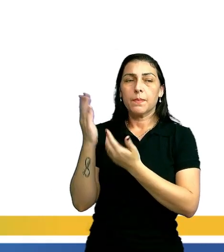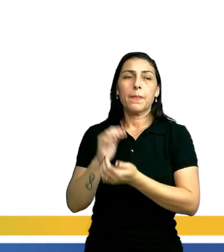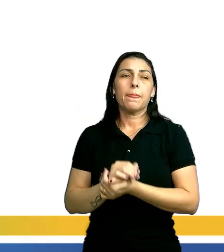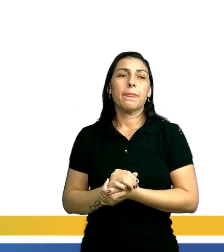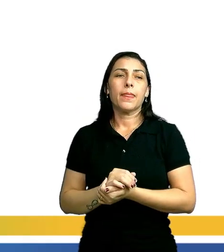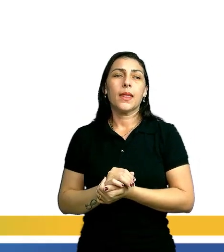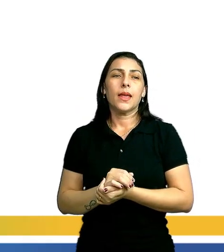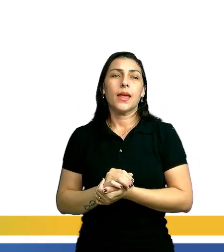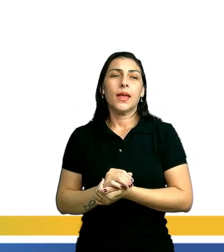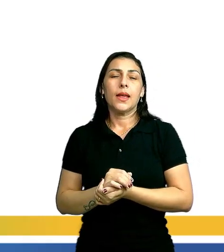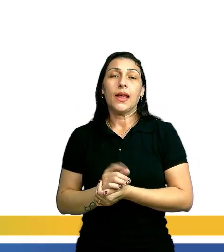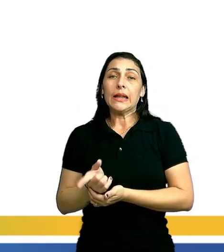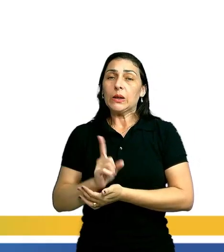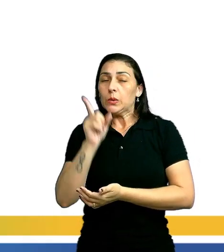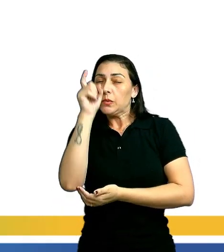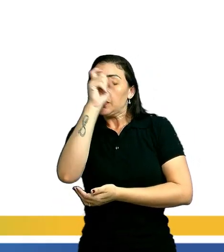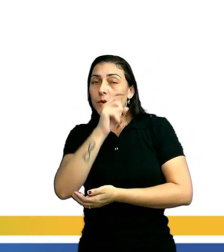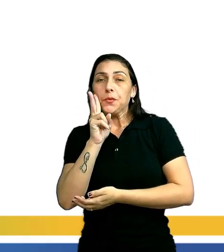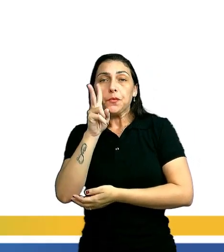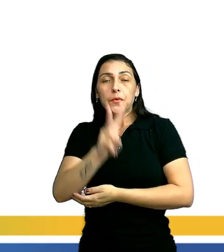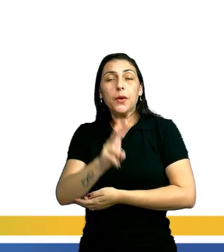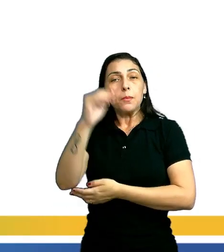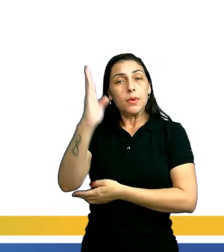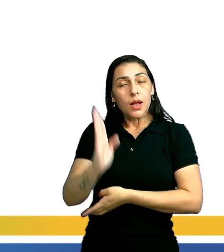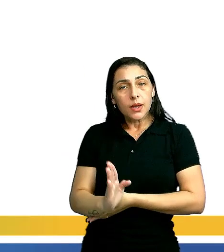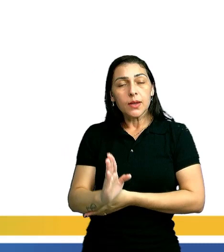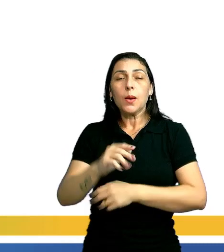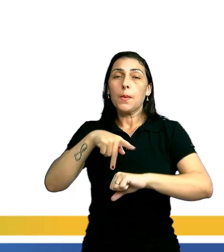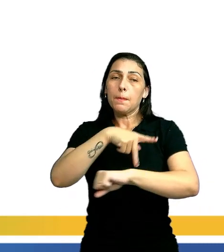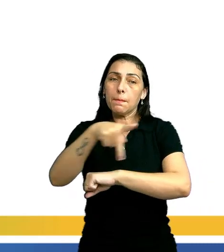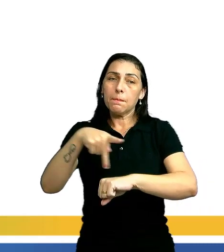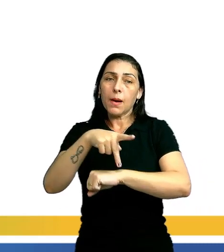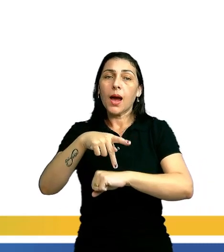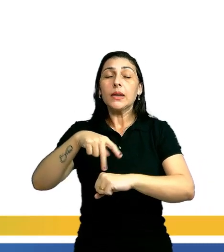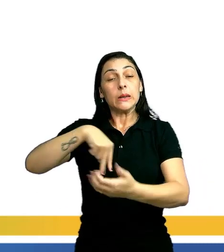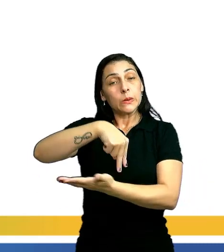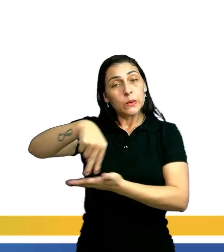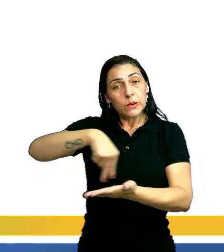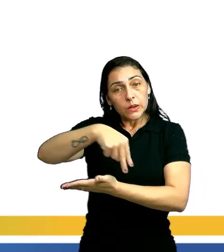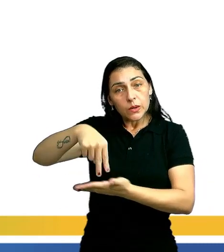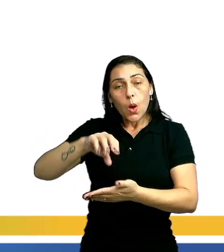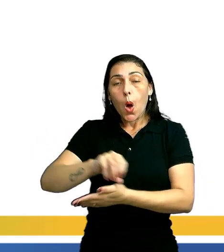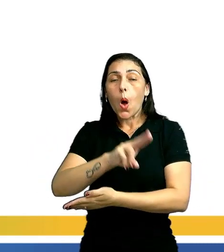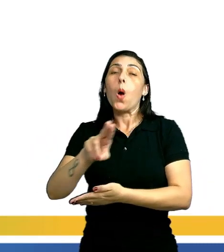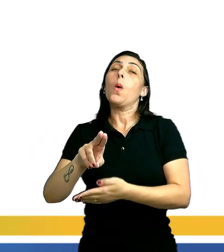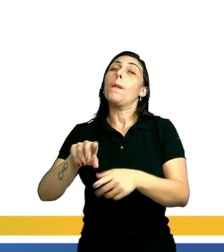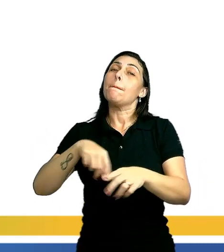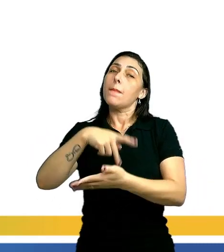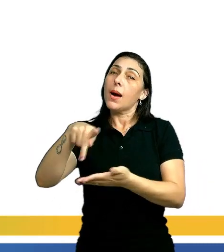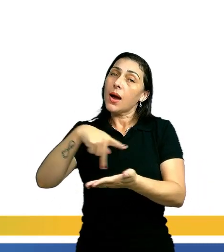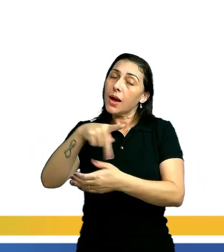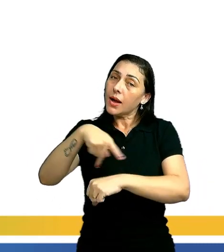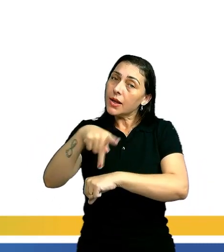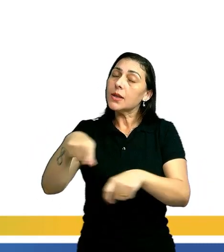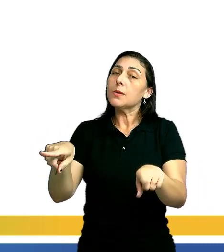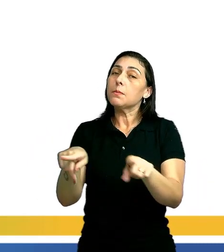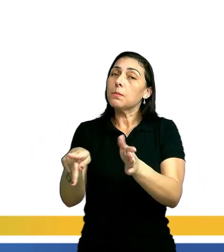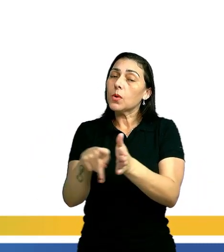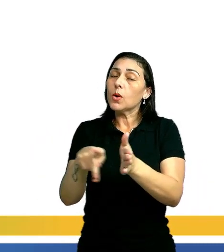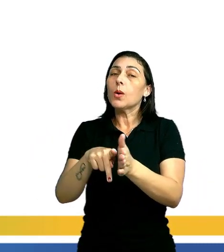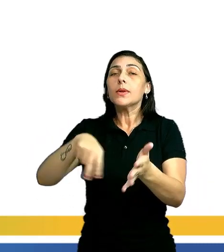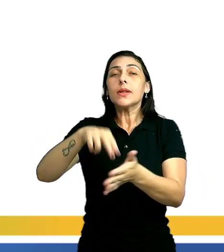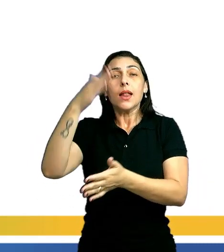Não é raro ouvirmos falar que o Brasil é um país das danças ou um país dançante. Essa nossa